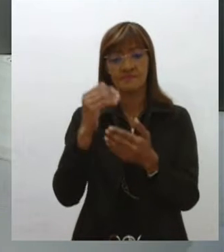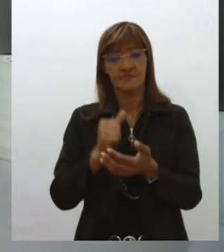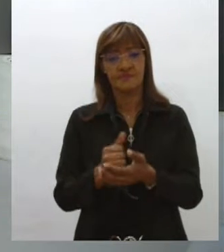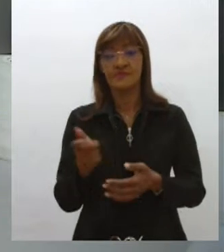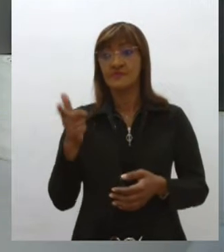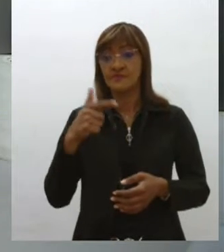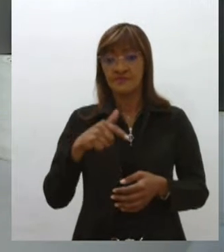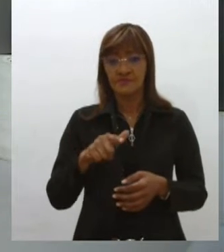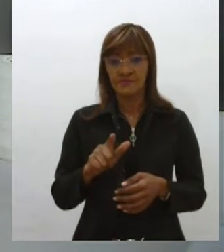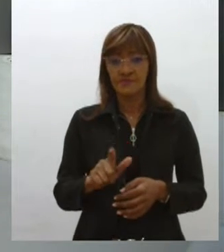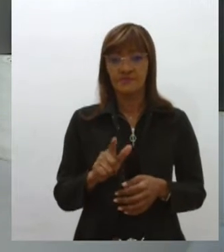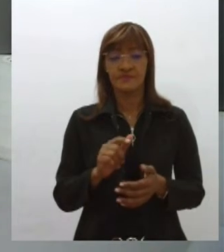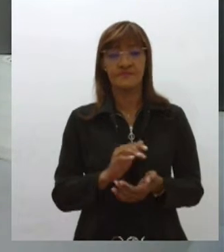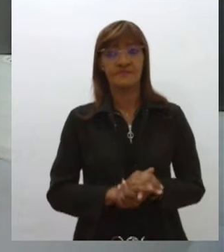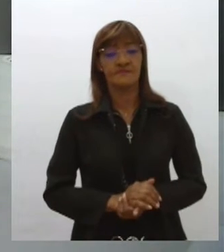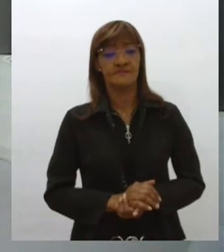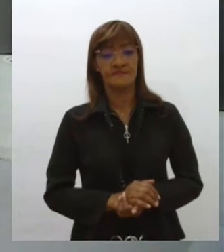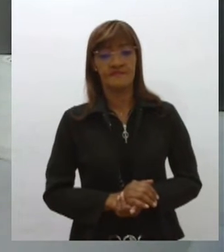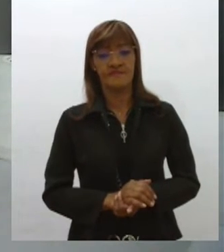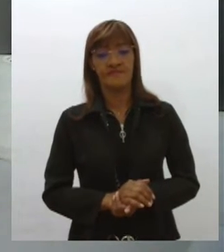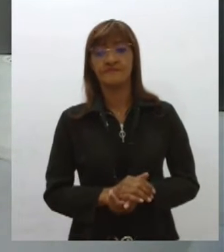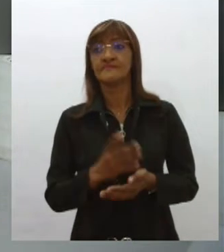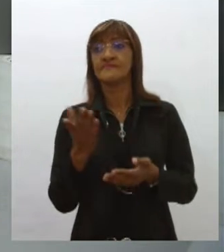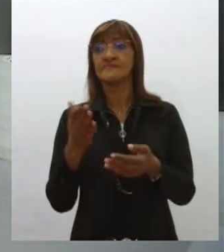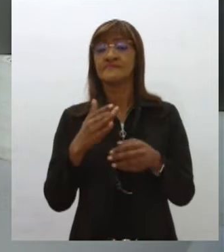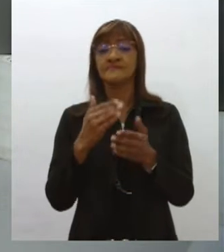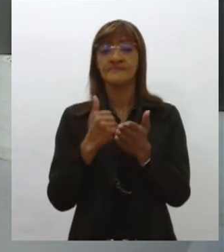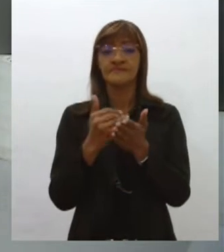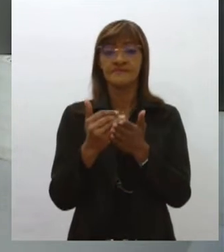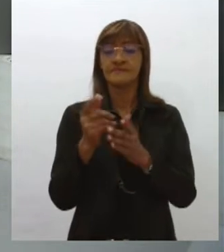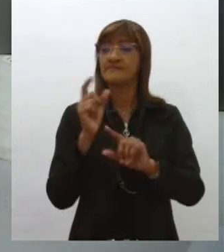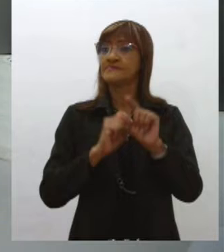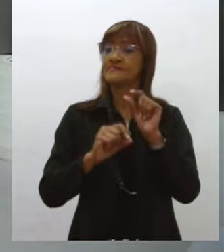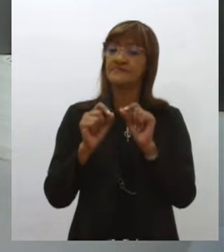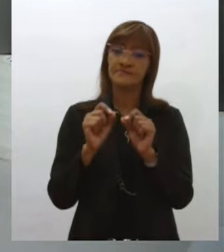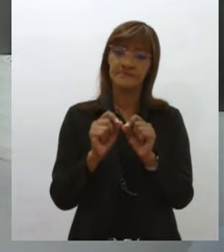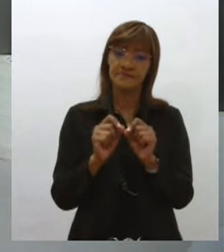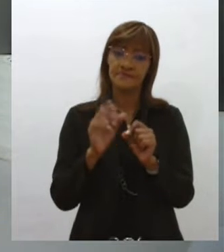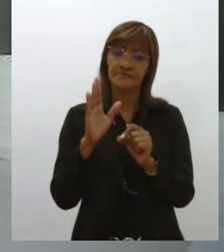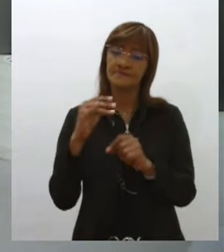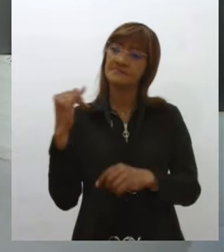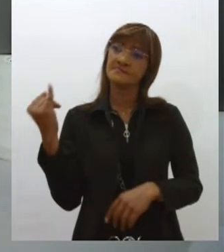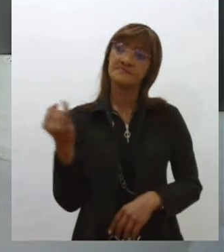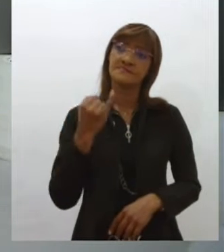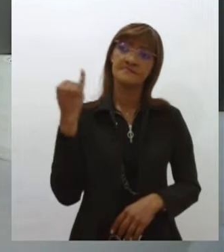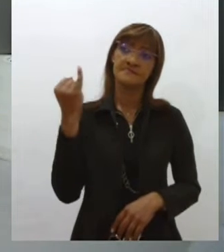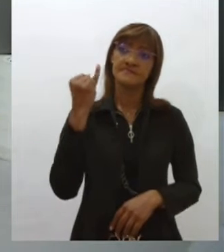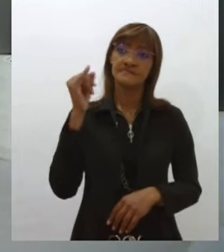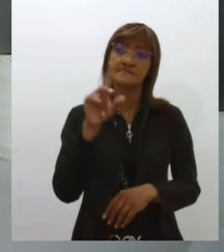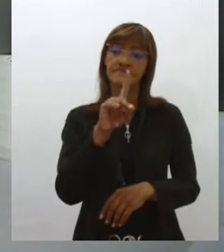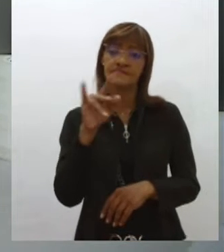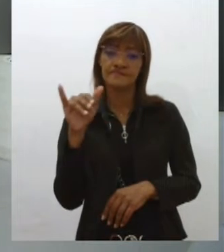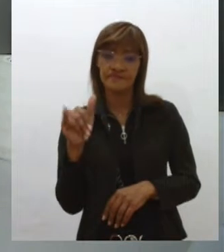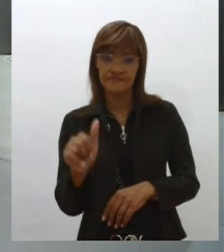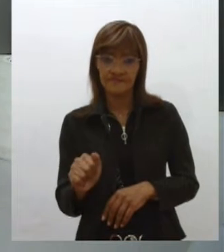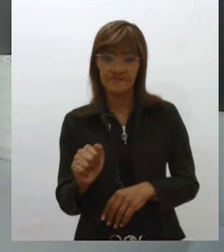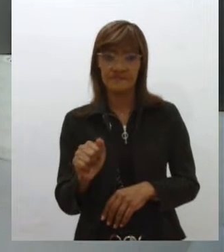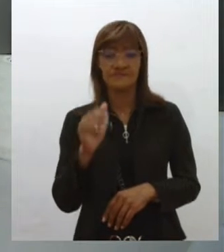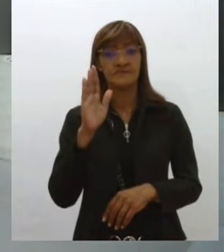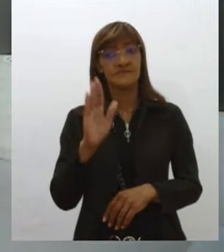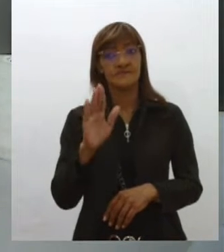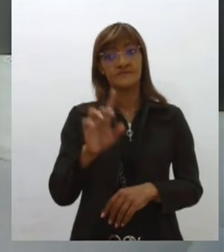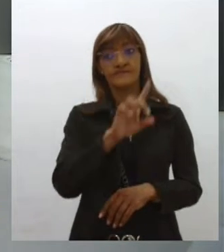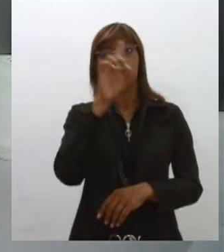sua disponibilidade. Igor, vamos começar falando, então, um pouco sobre a importância dessa data, né? Que celebra, então, o Dia da